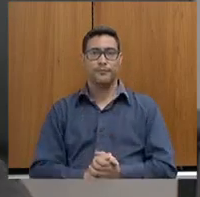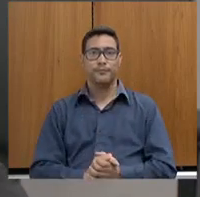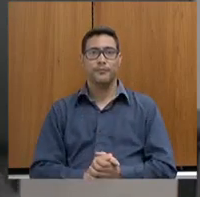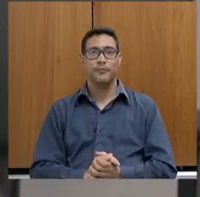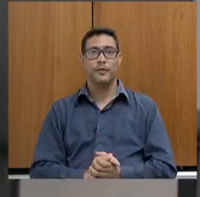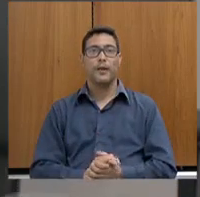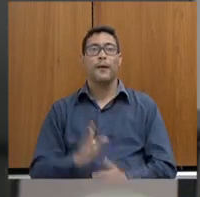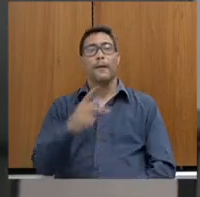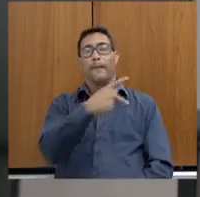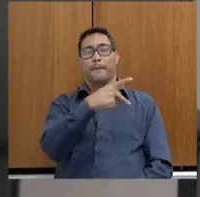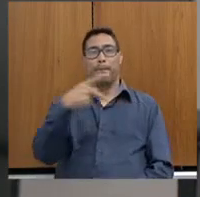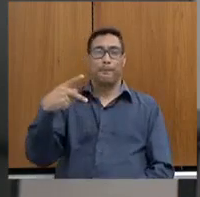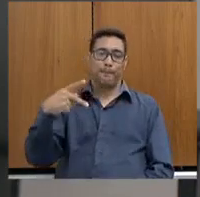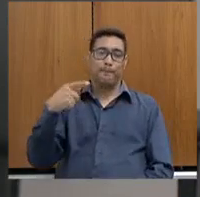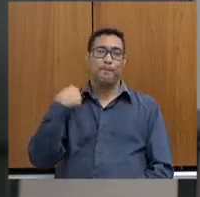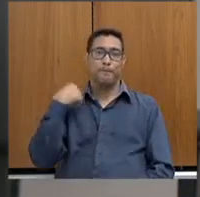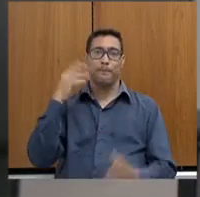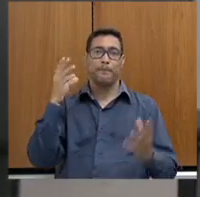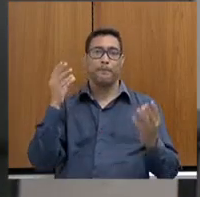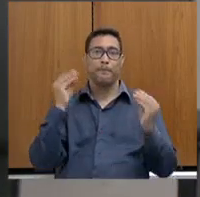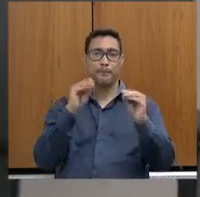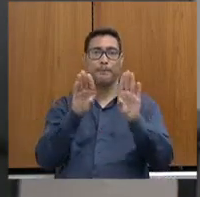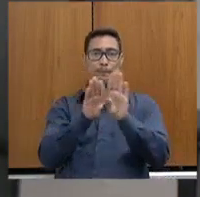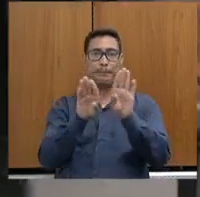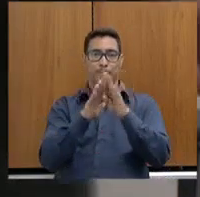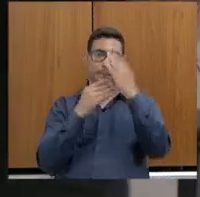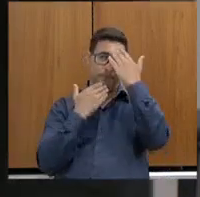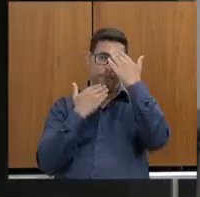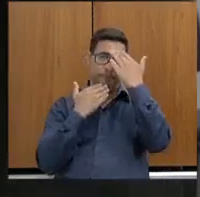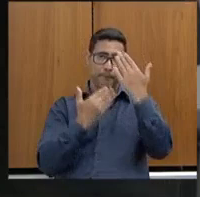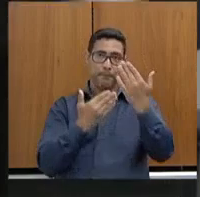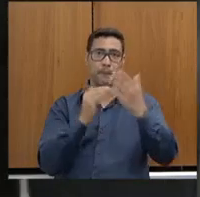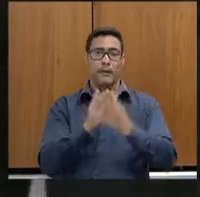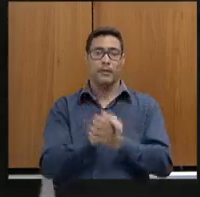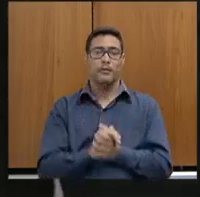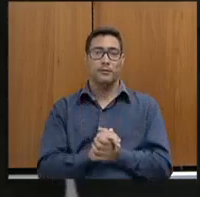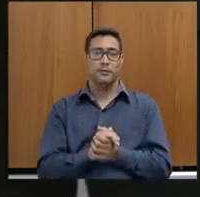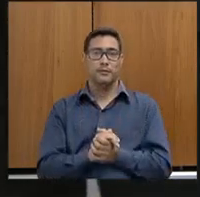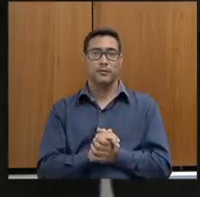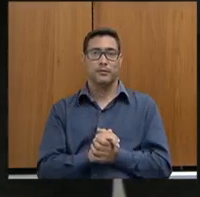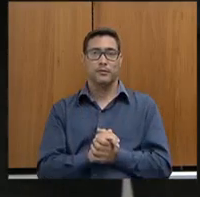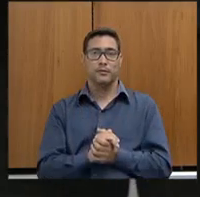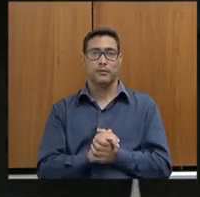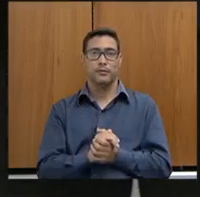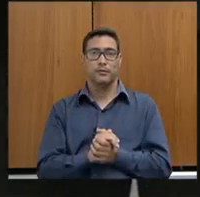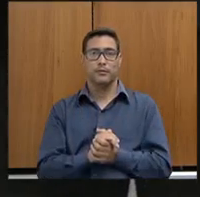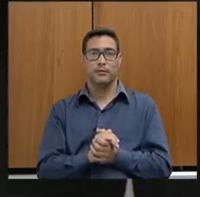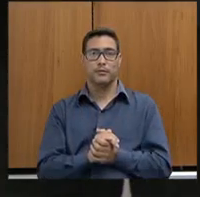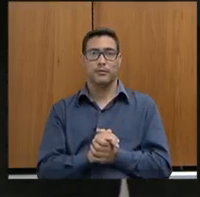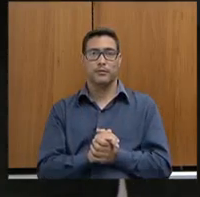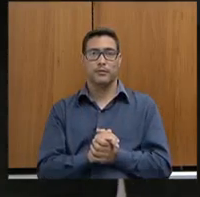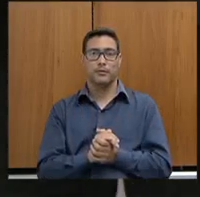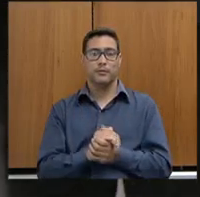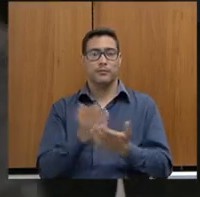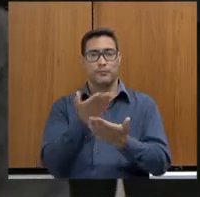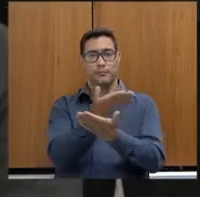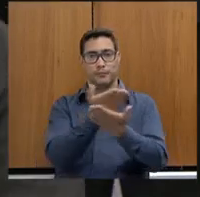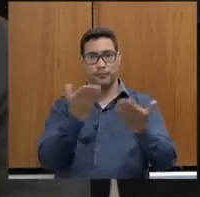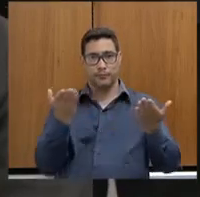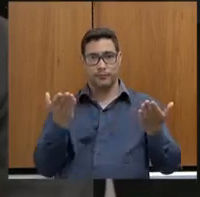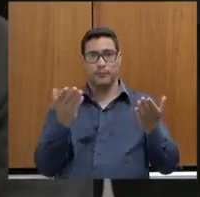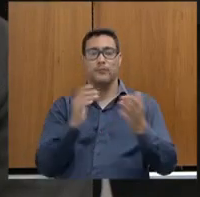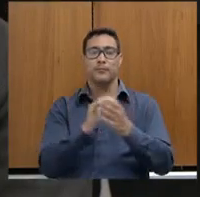A presidência registra e agradece também os senhores e as senhoras,